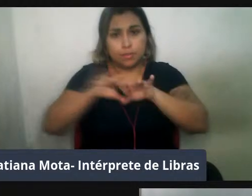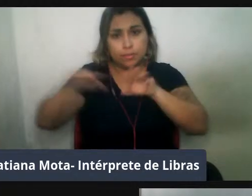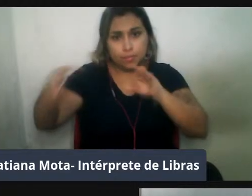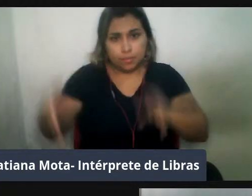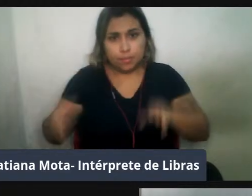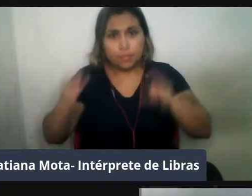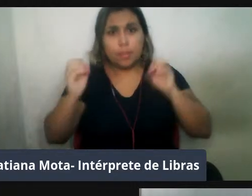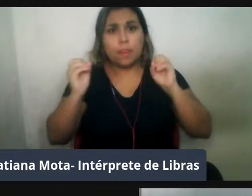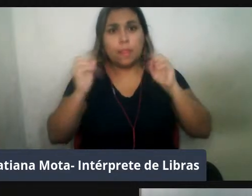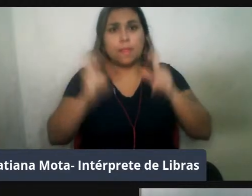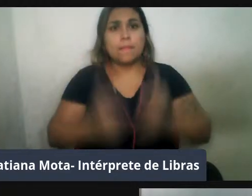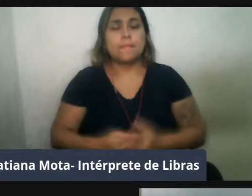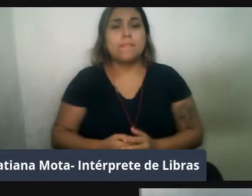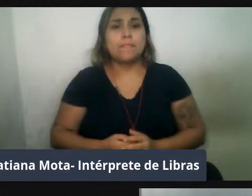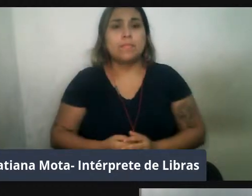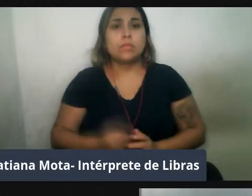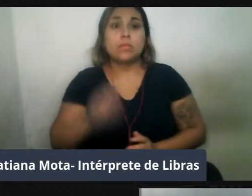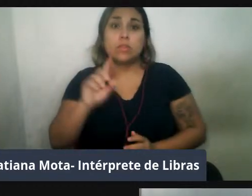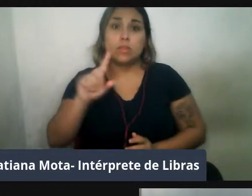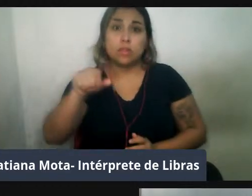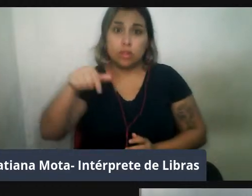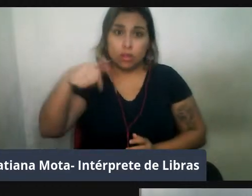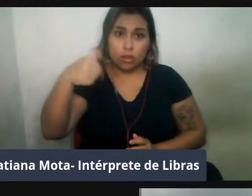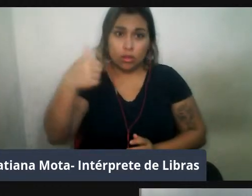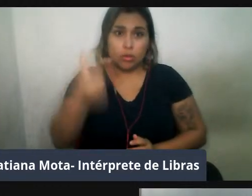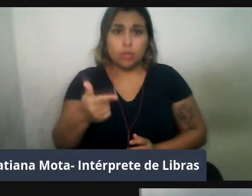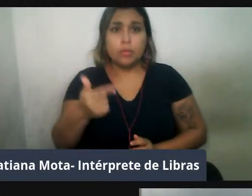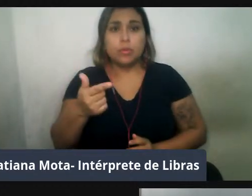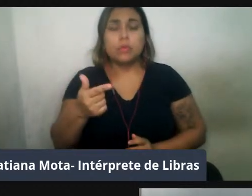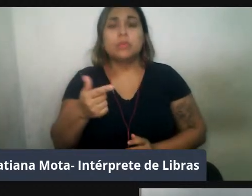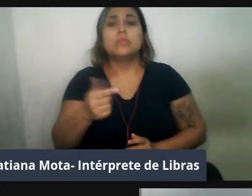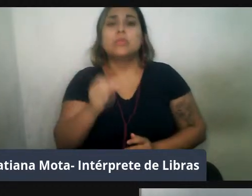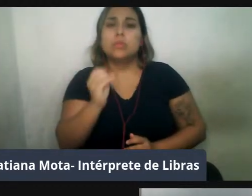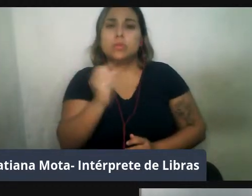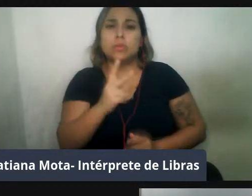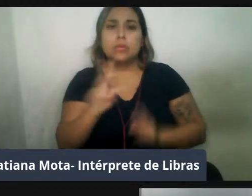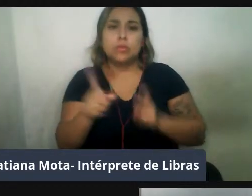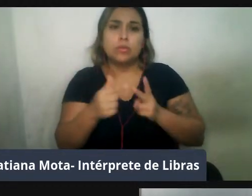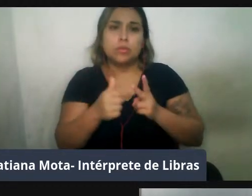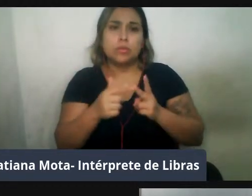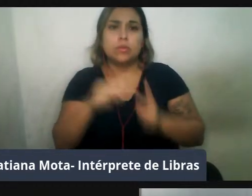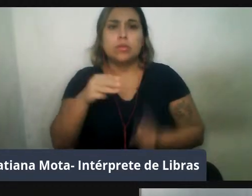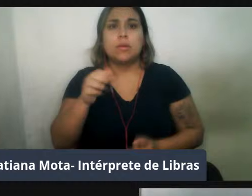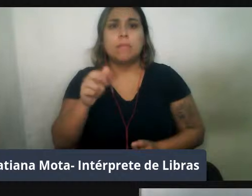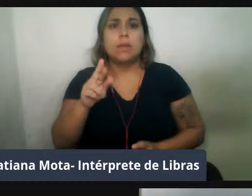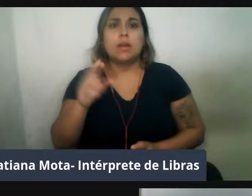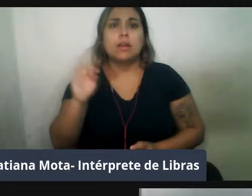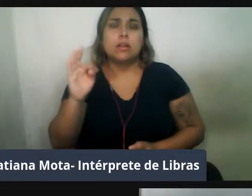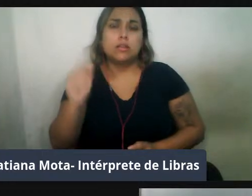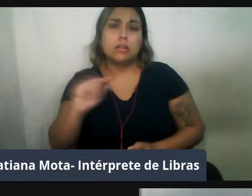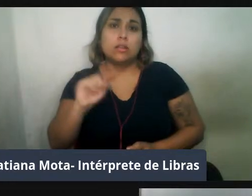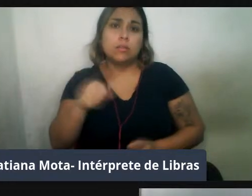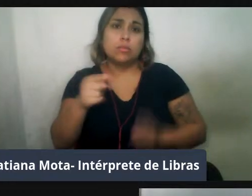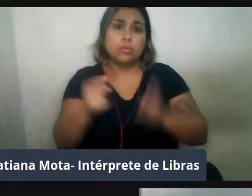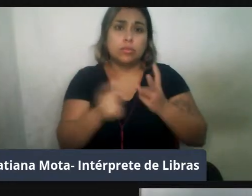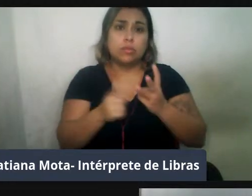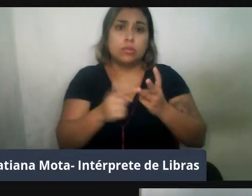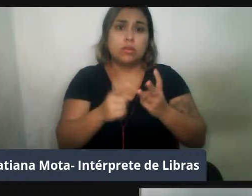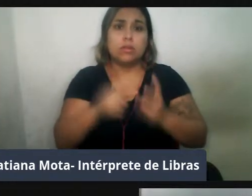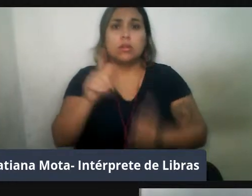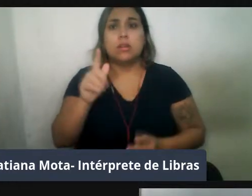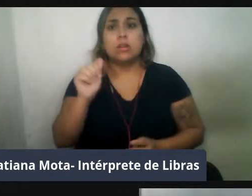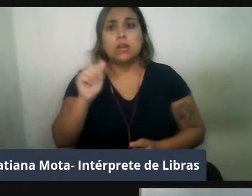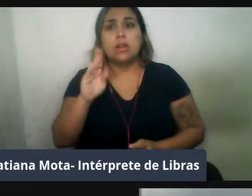E depois, a gente passa, depois da Marta Kremes, tem a palestra do Gabriel, que todos os dois vão falar